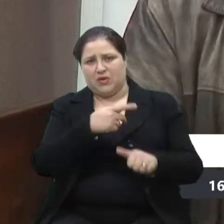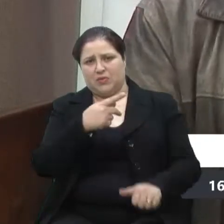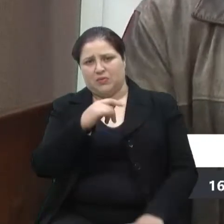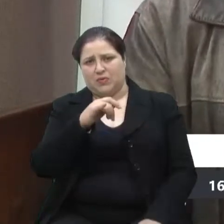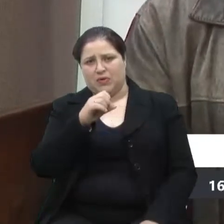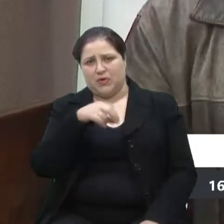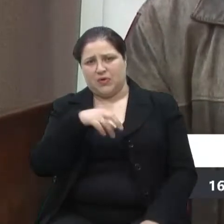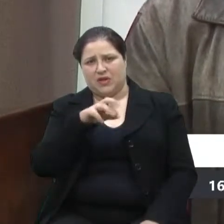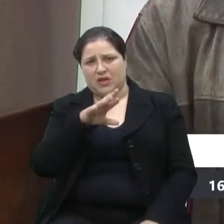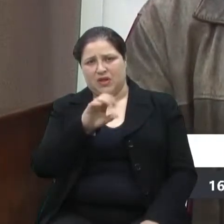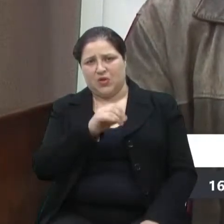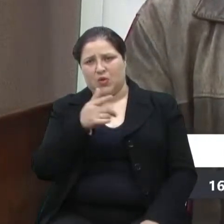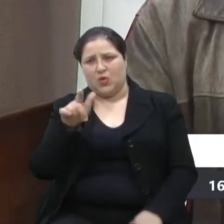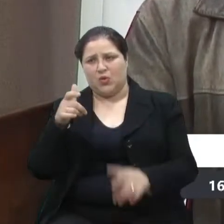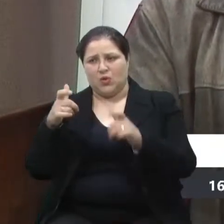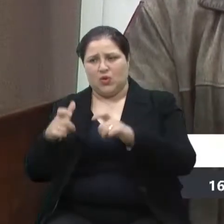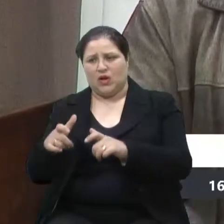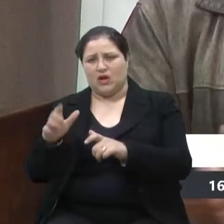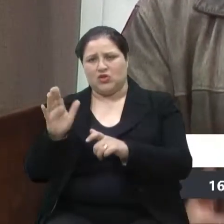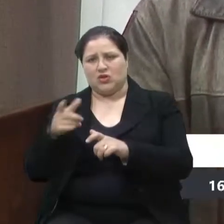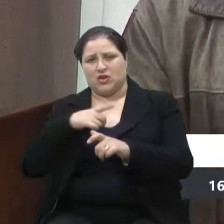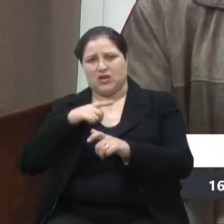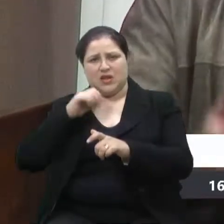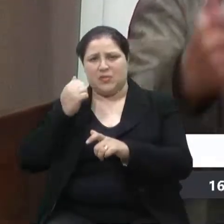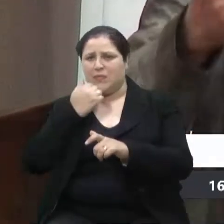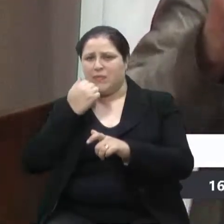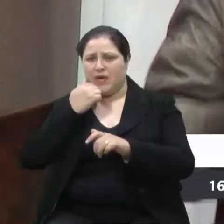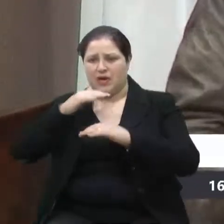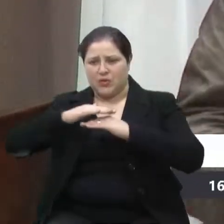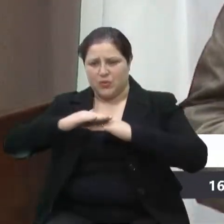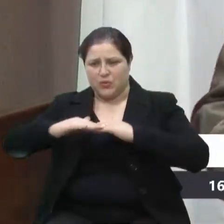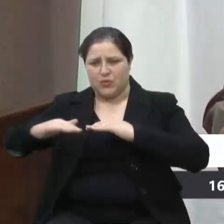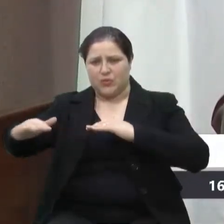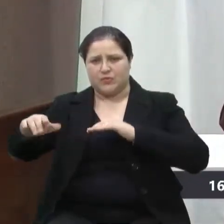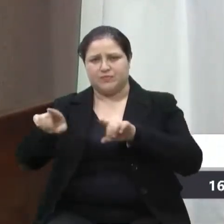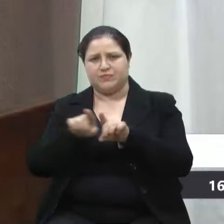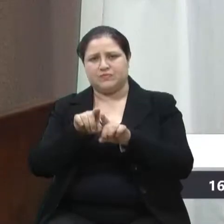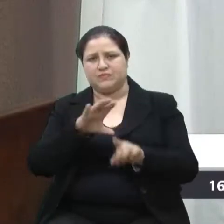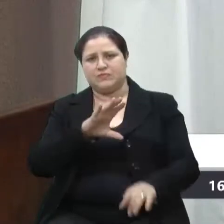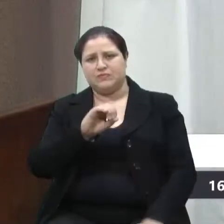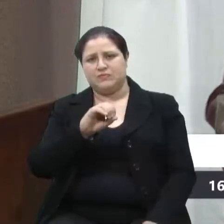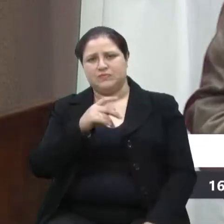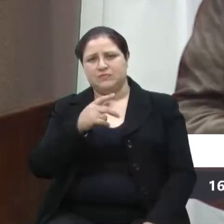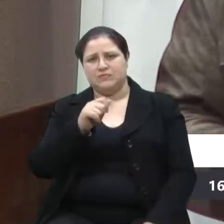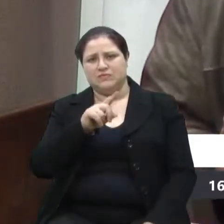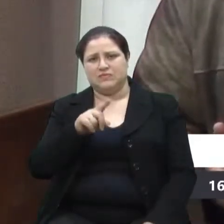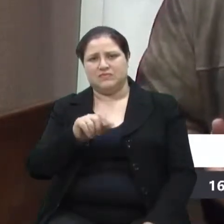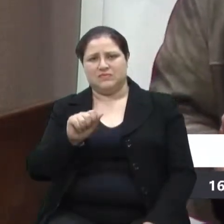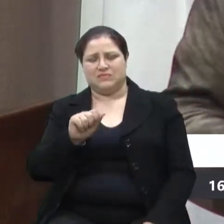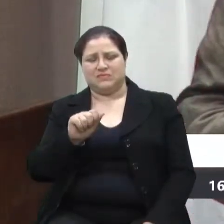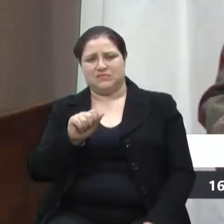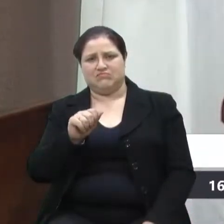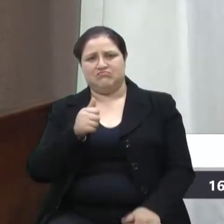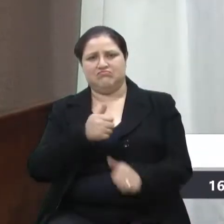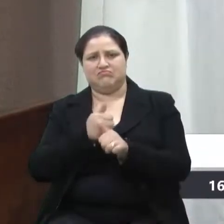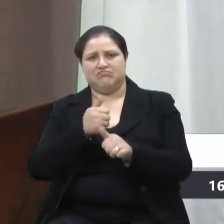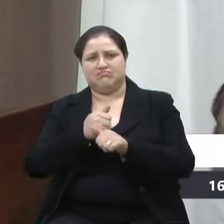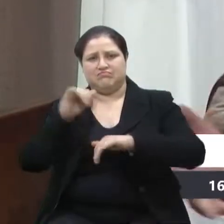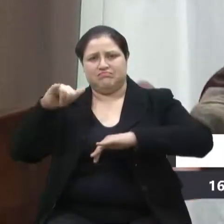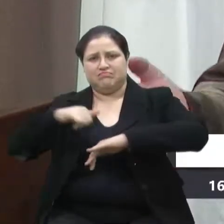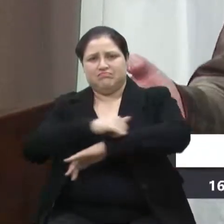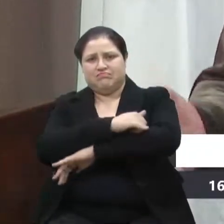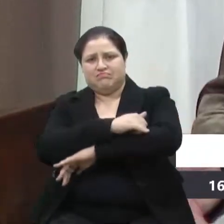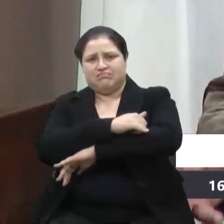já tem calçamento, na Antônio Andreguete, a Copasa. A Copasa, do lado do aeroporto,